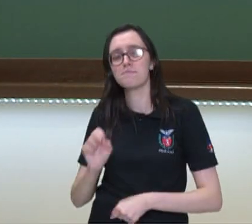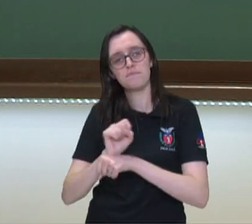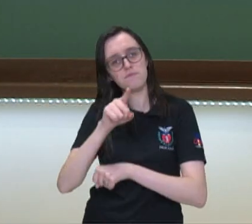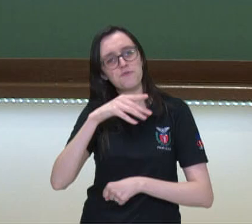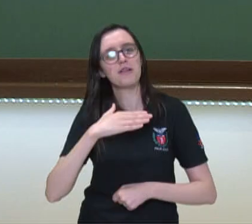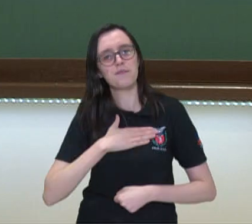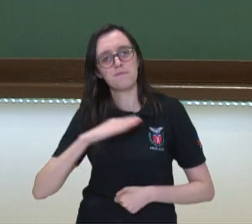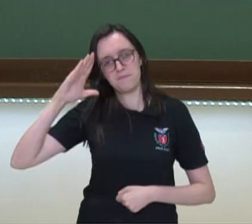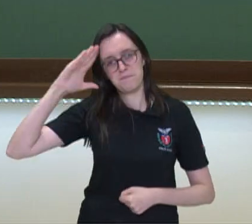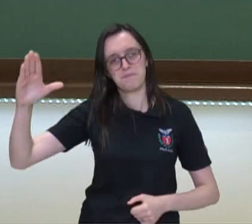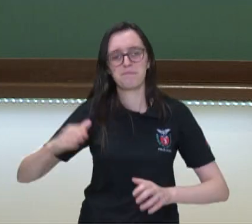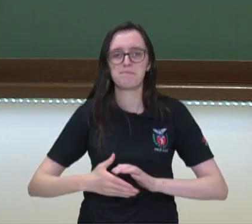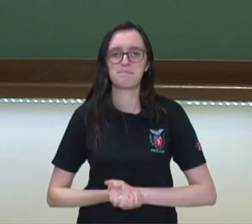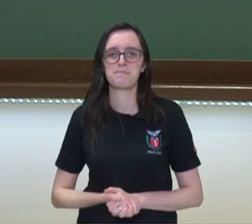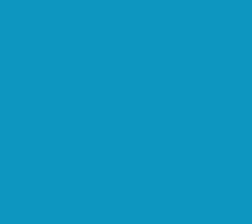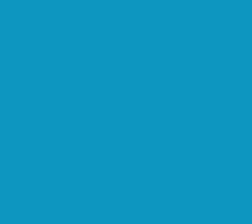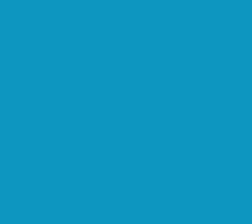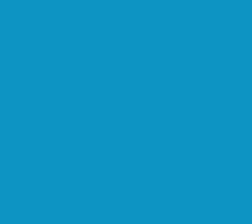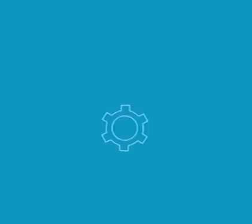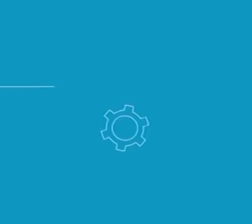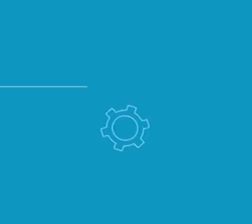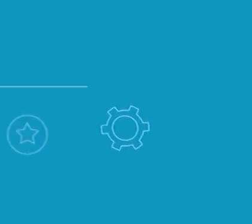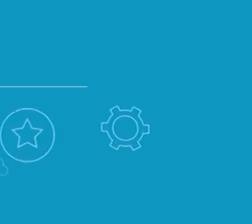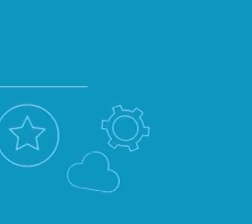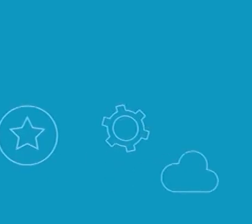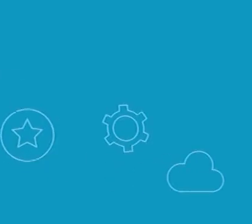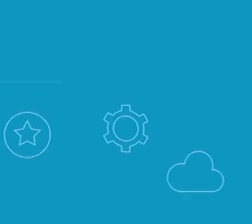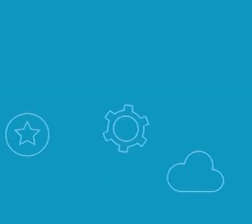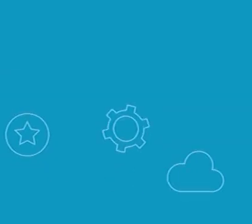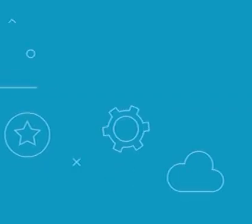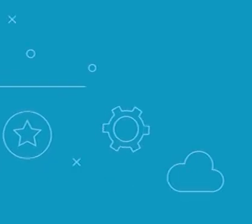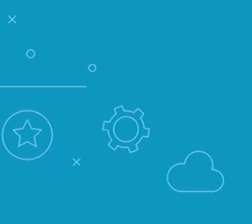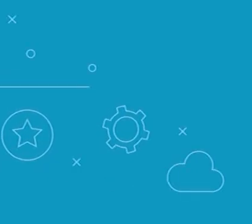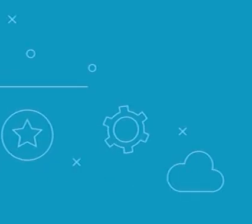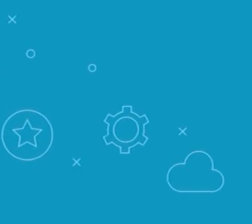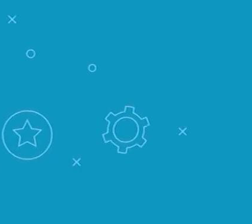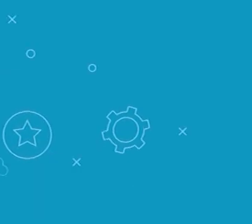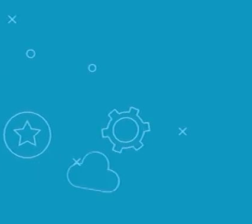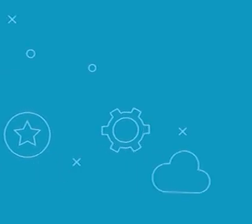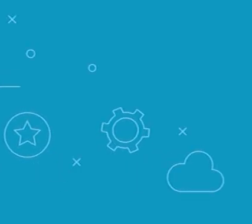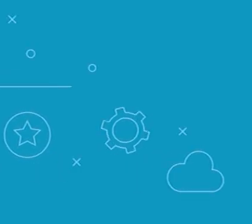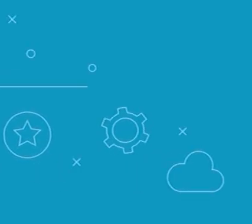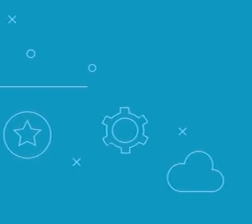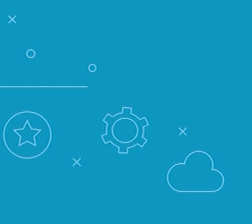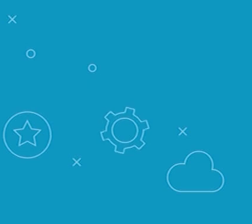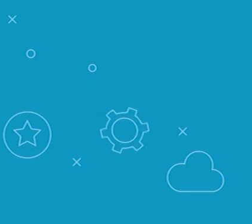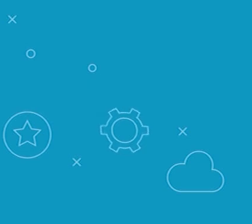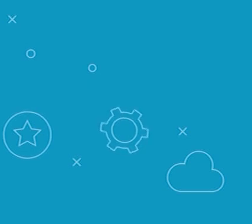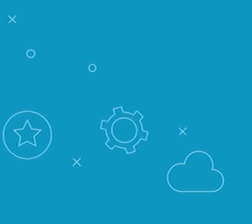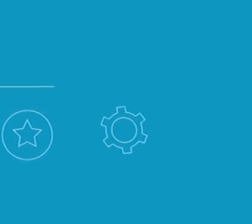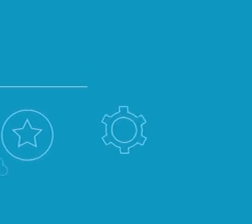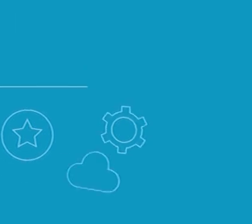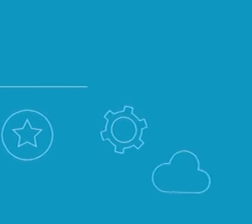Espero que vocês tenham gostado. Até breve. Transcrição Legendas Pedro Negri